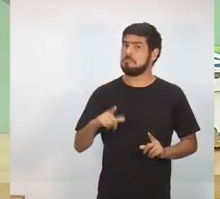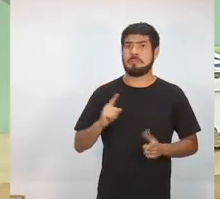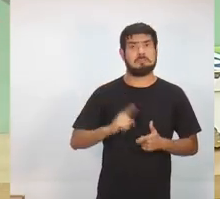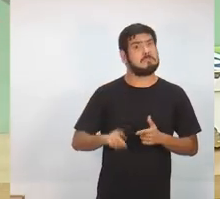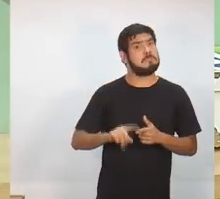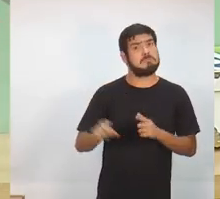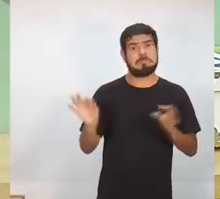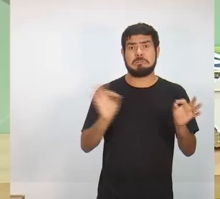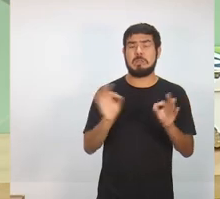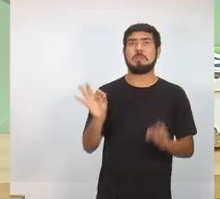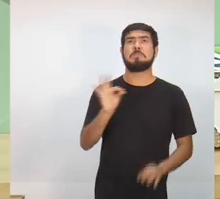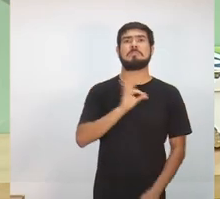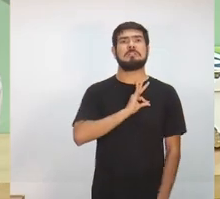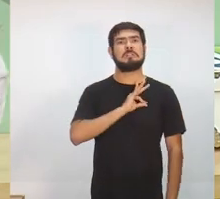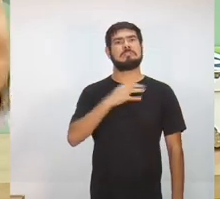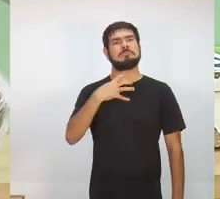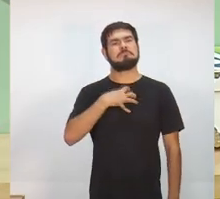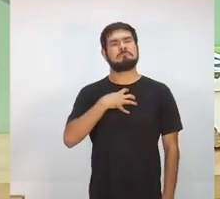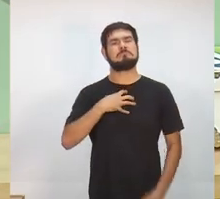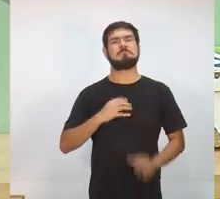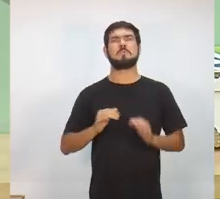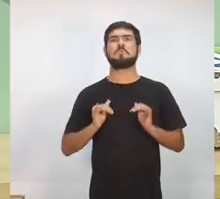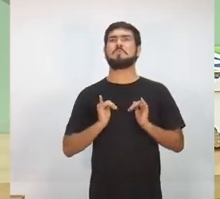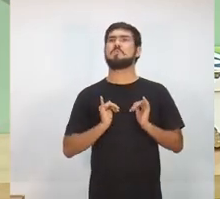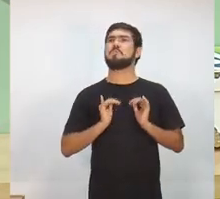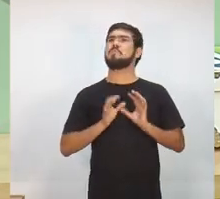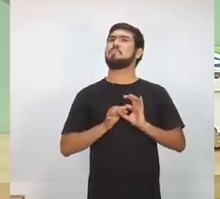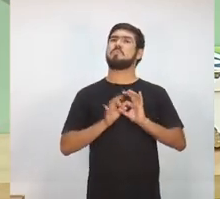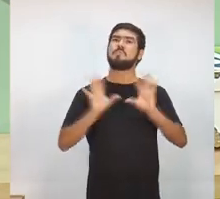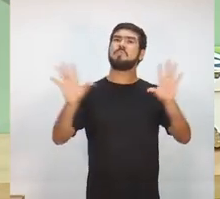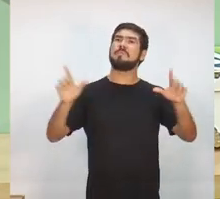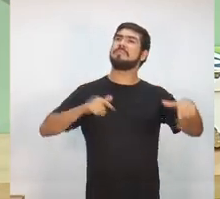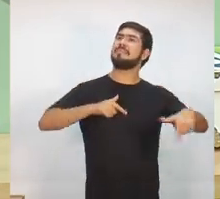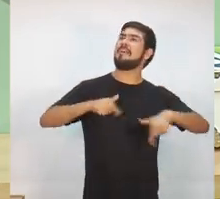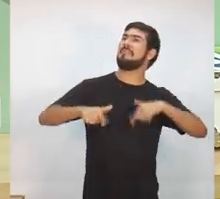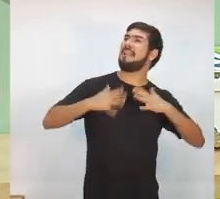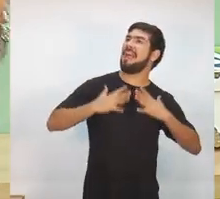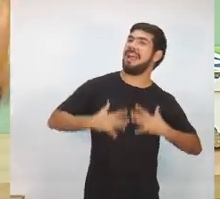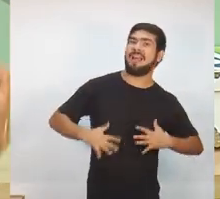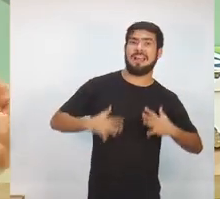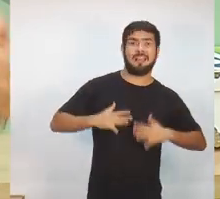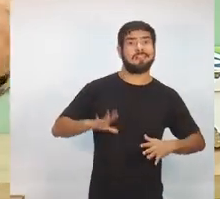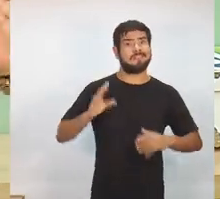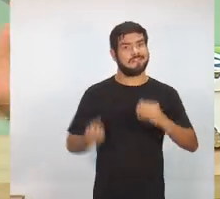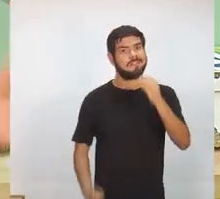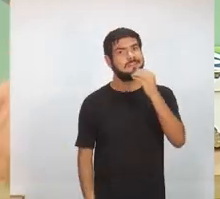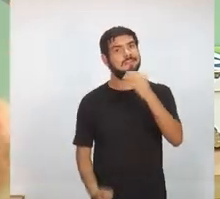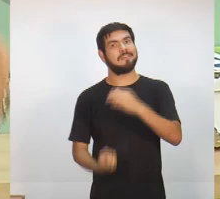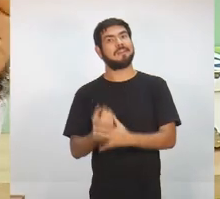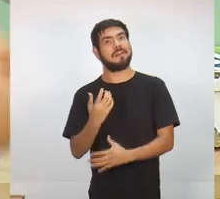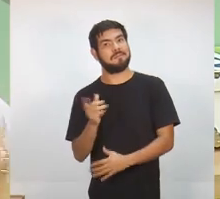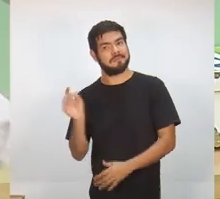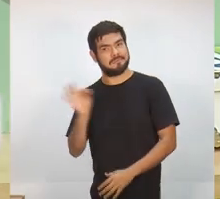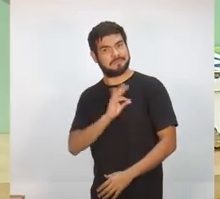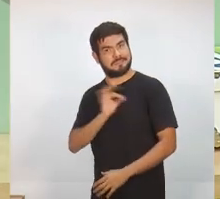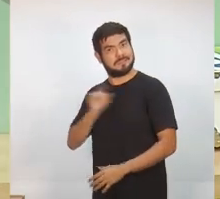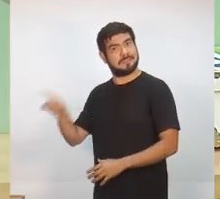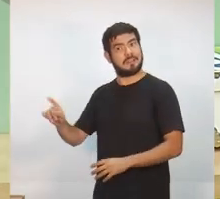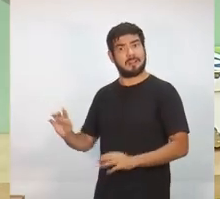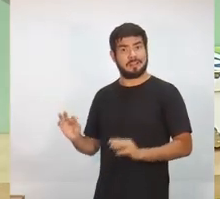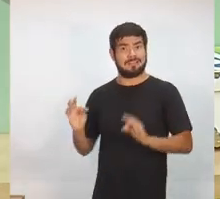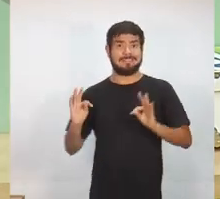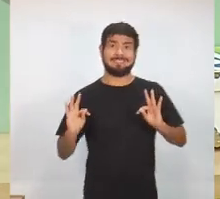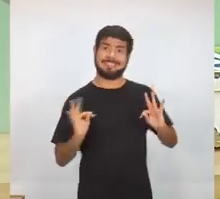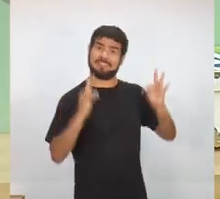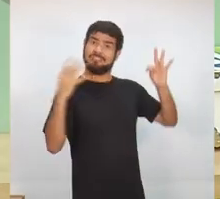o policial se sentia à vontade para trabalhar. Criamos condições para a polícia com tecnologia nova